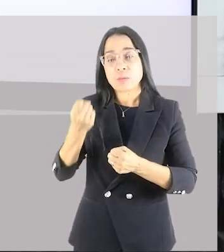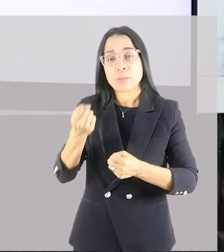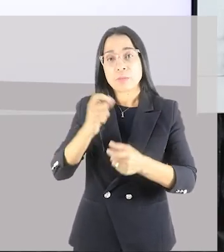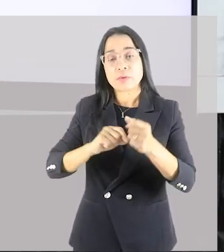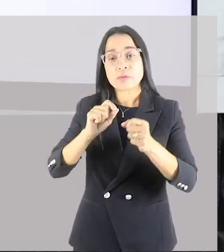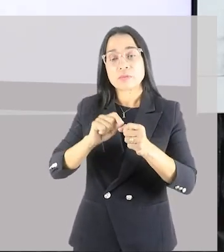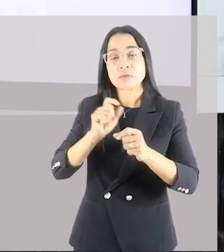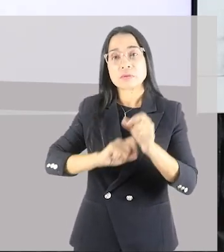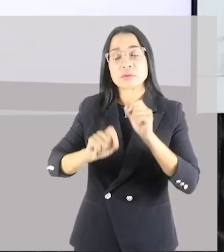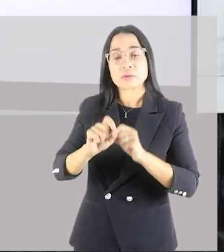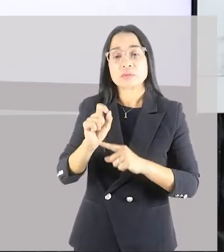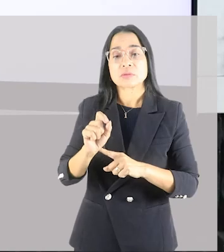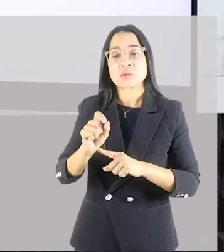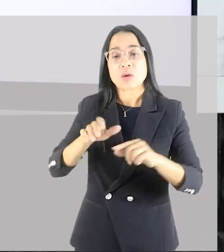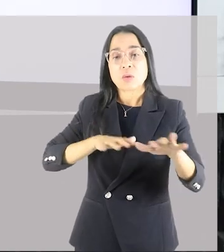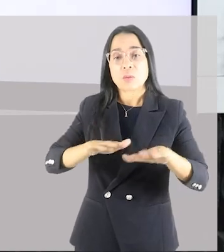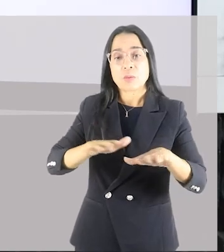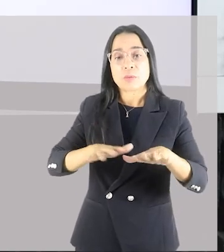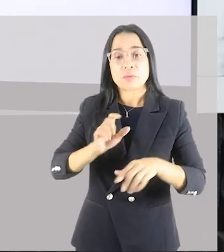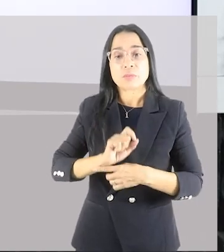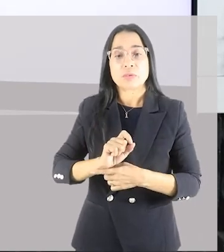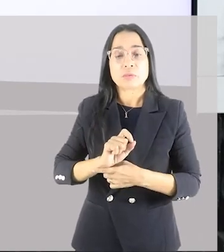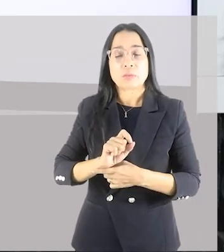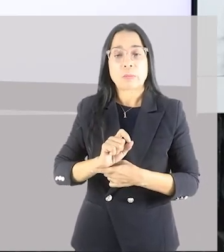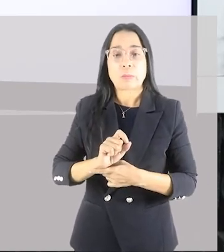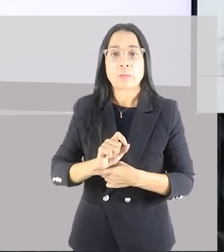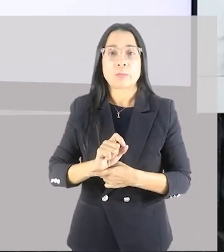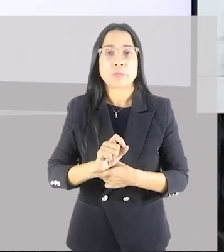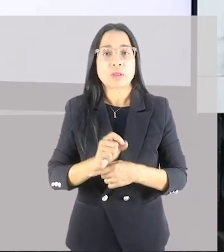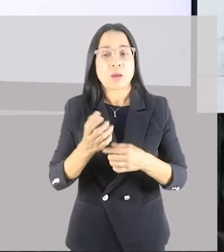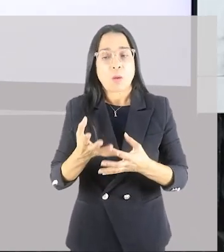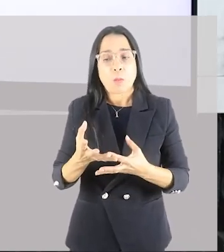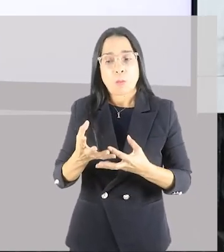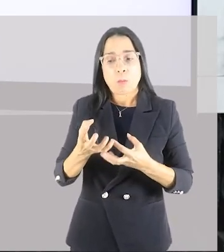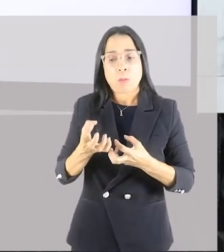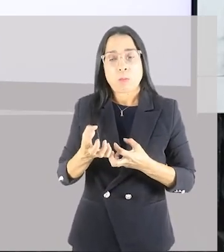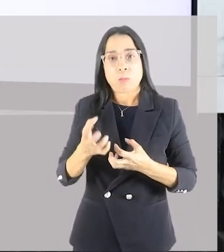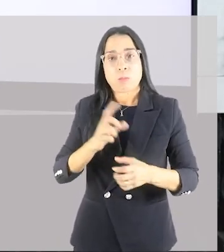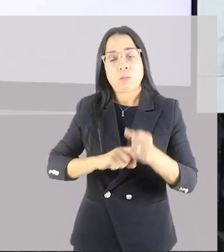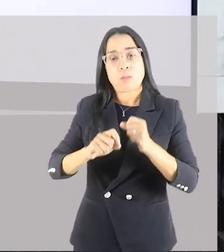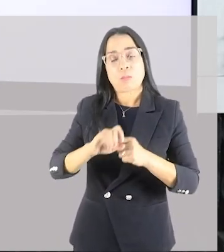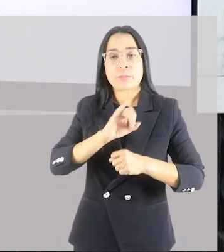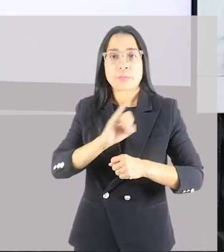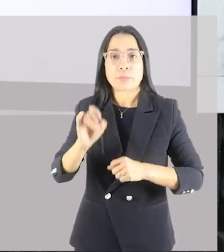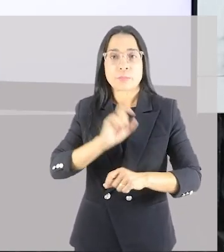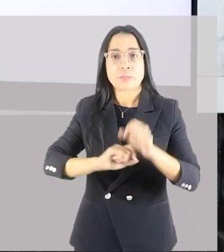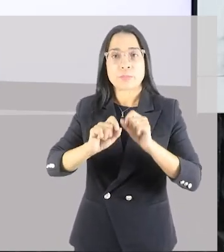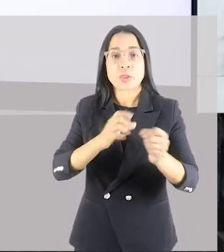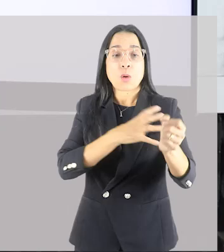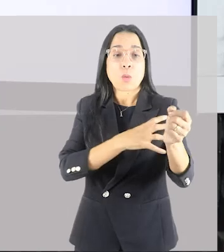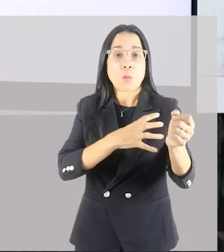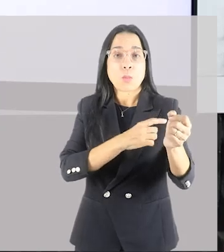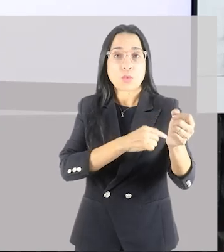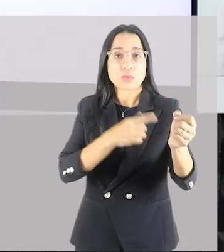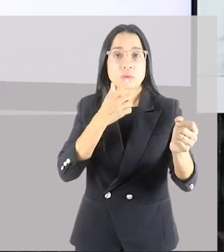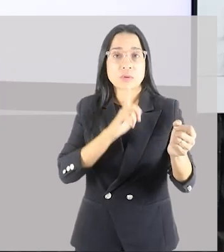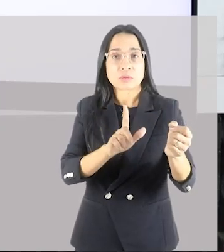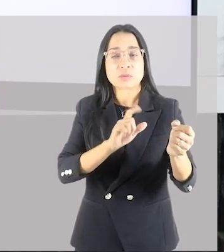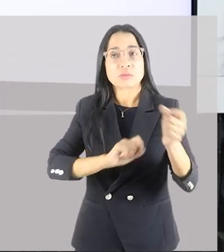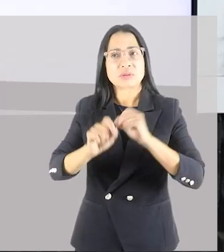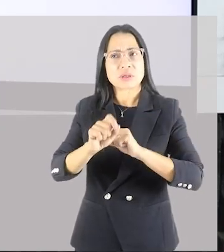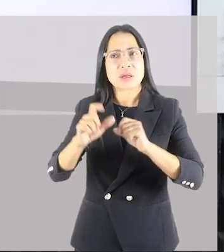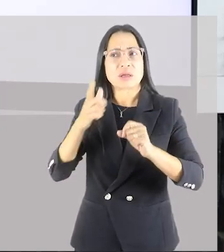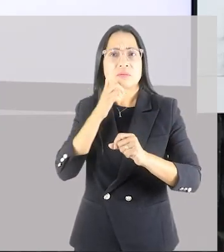os movimentos de contração. Então, se o músculo não consegue vencer aquela